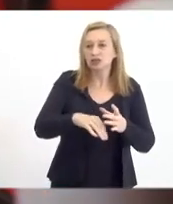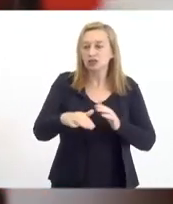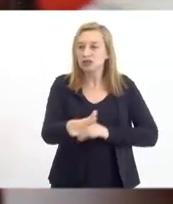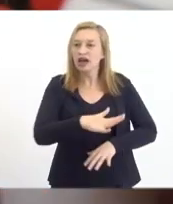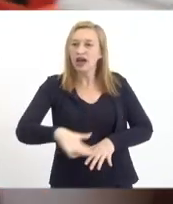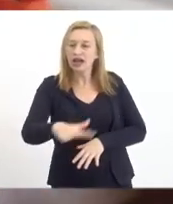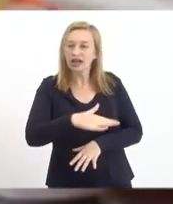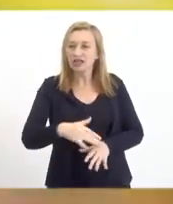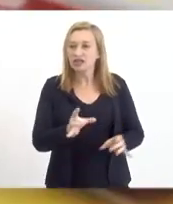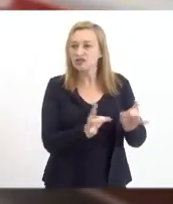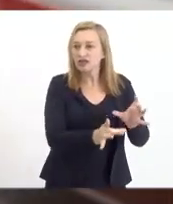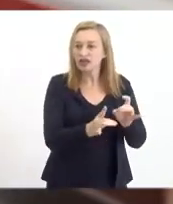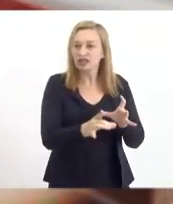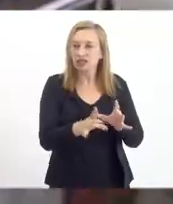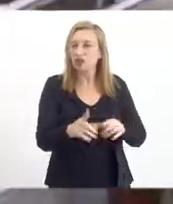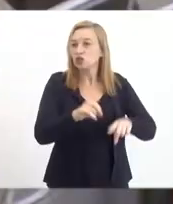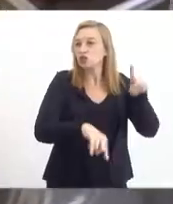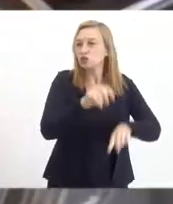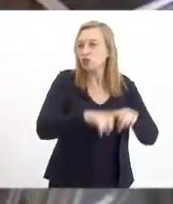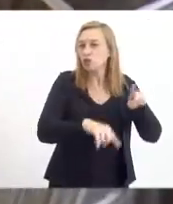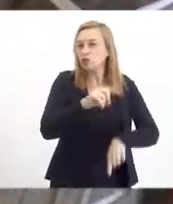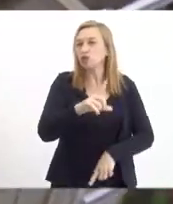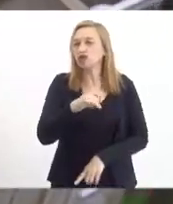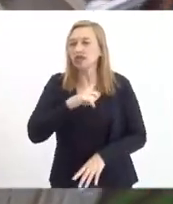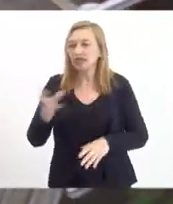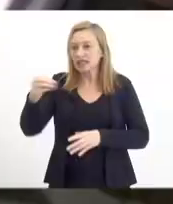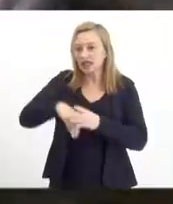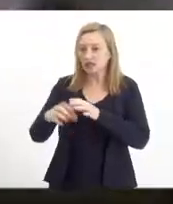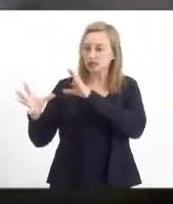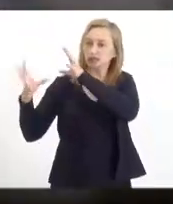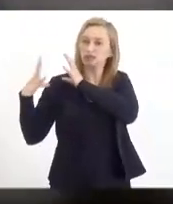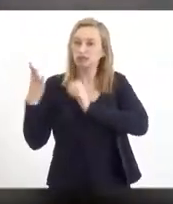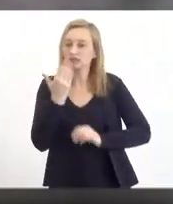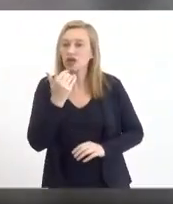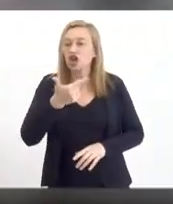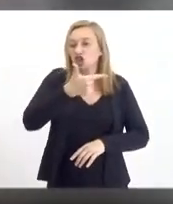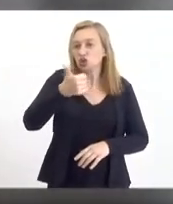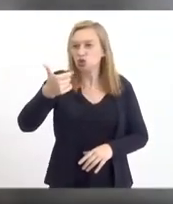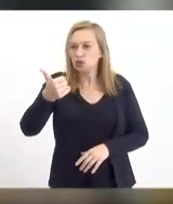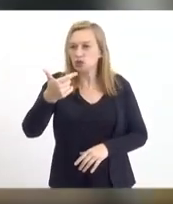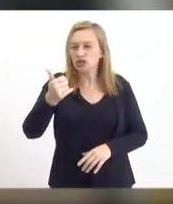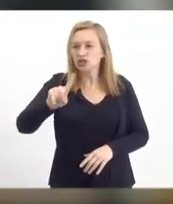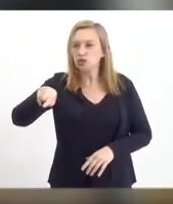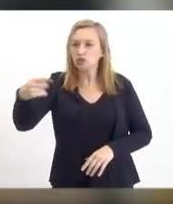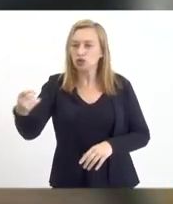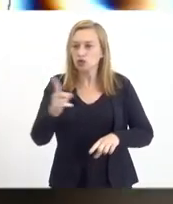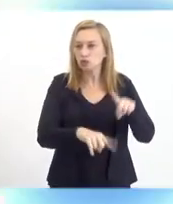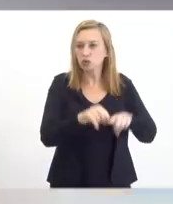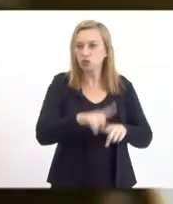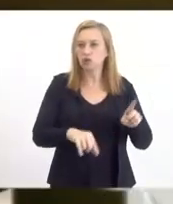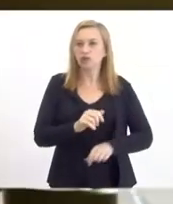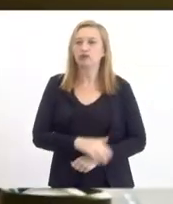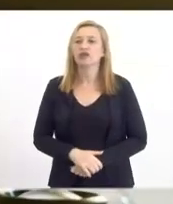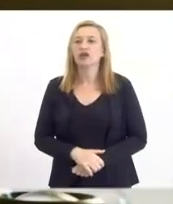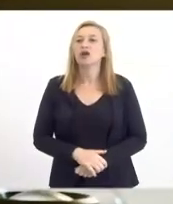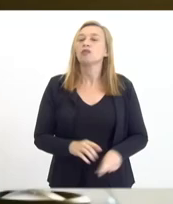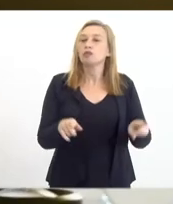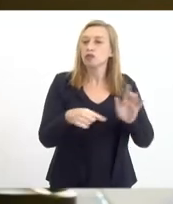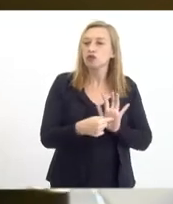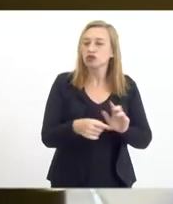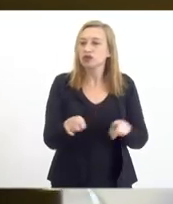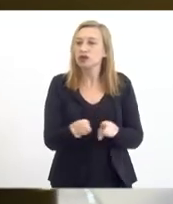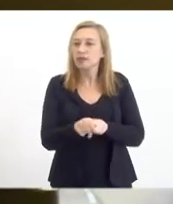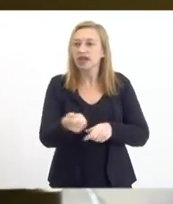atacadista nos produtos que compõem a cesta básica e em 12% nos demais produtos. Determinou que a